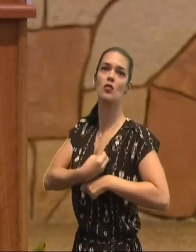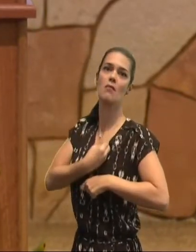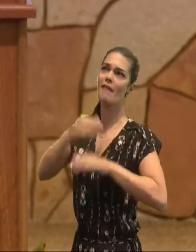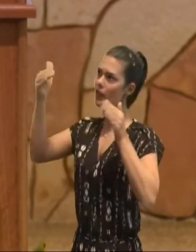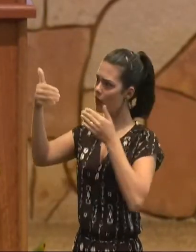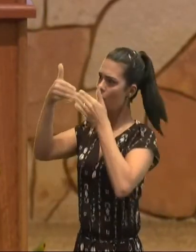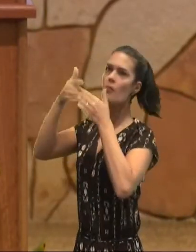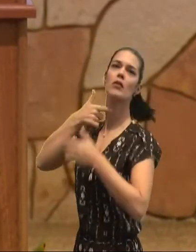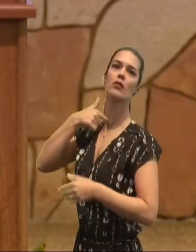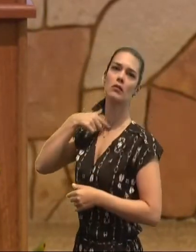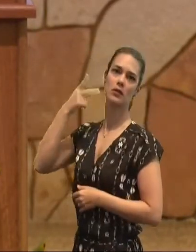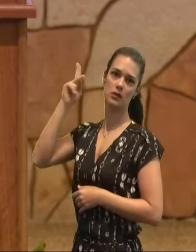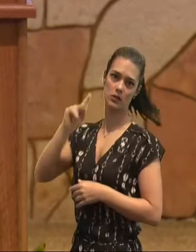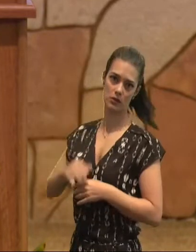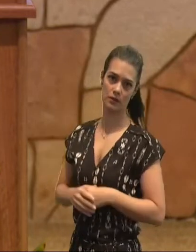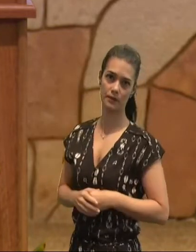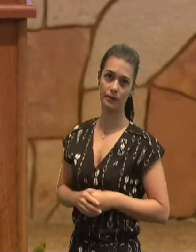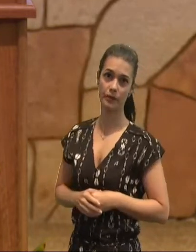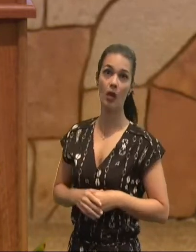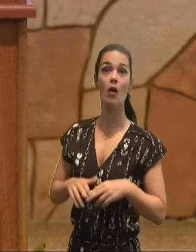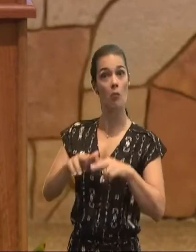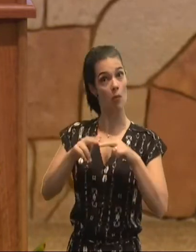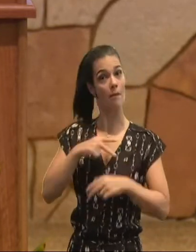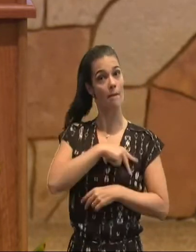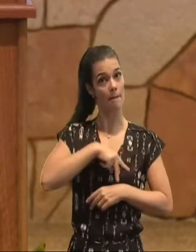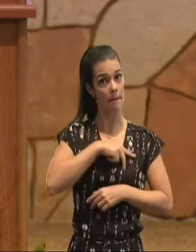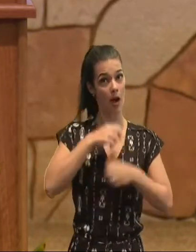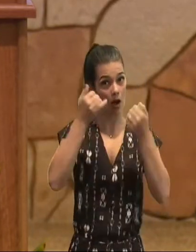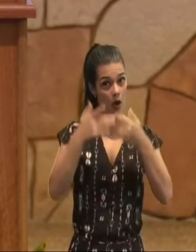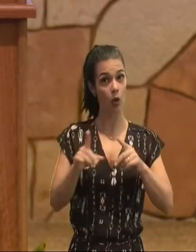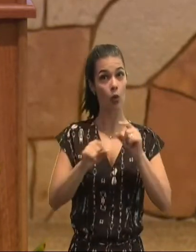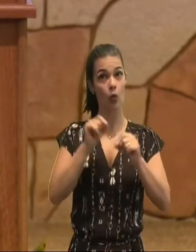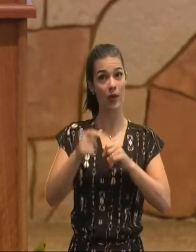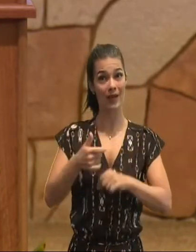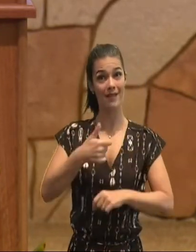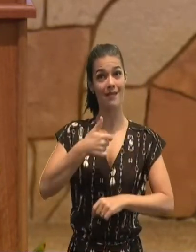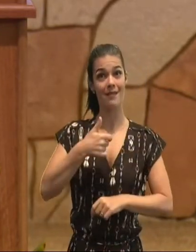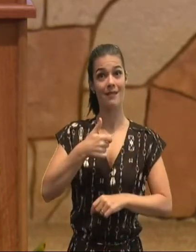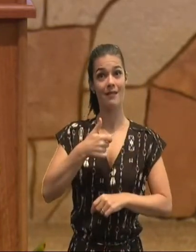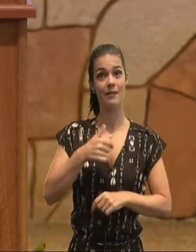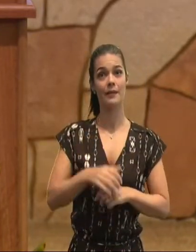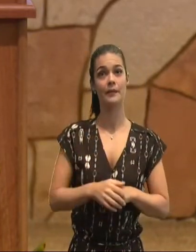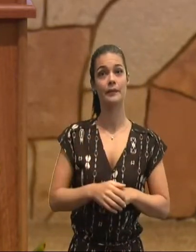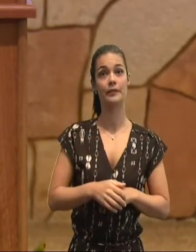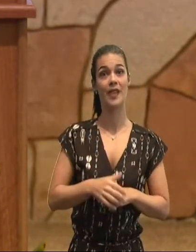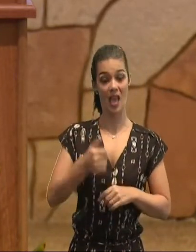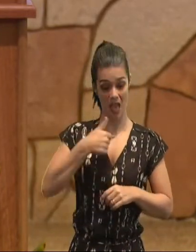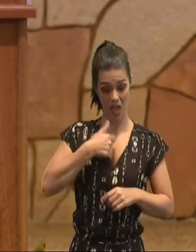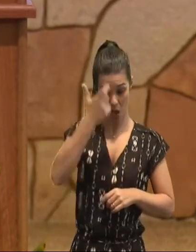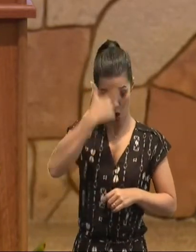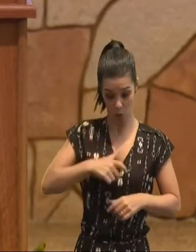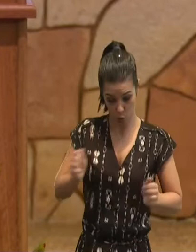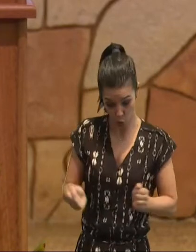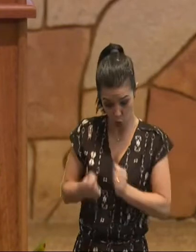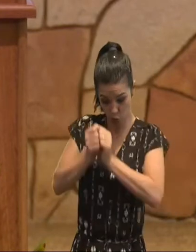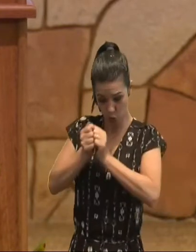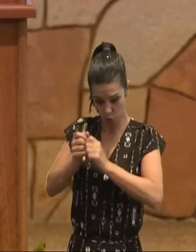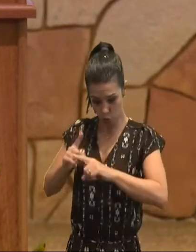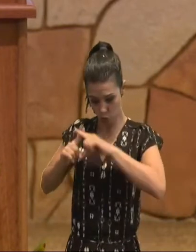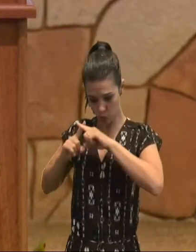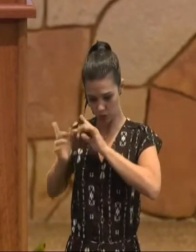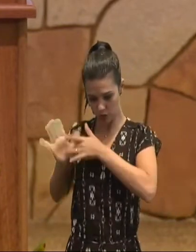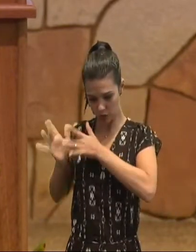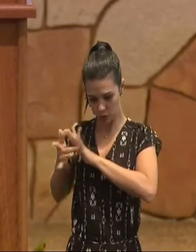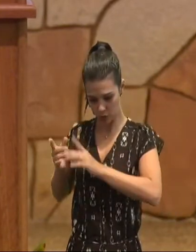nós, por isso Paulo diz, que eu sou crucificado, com Cristo, essa é a nova realidade,